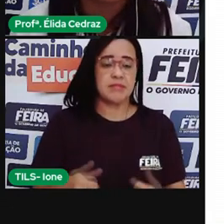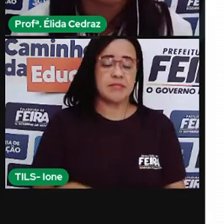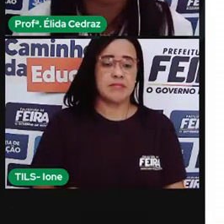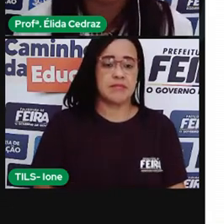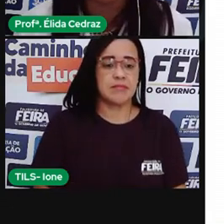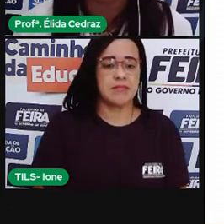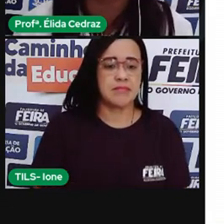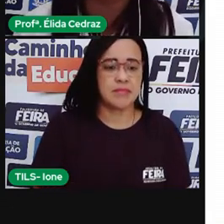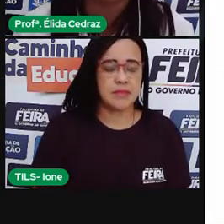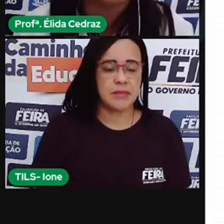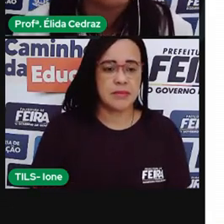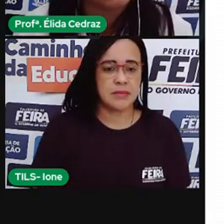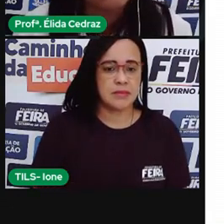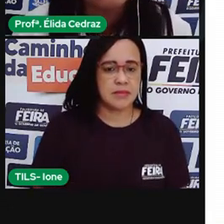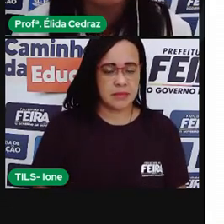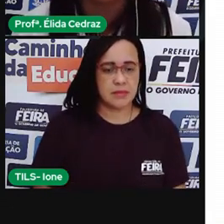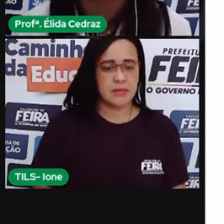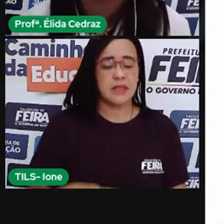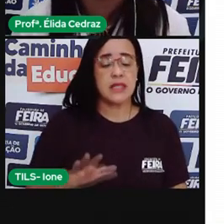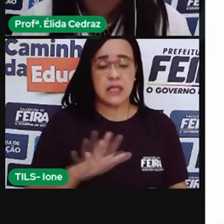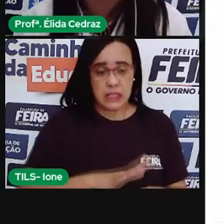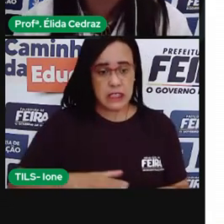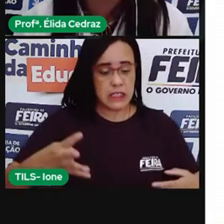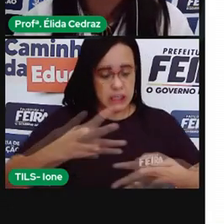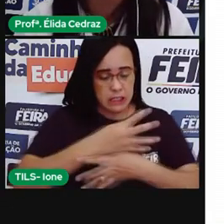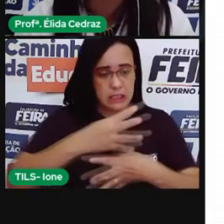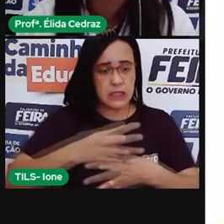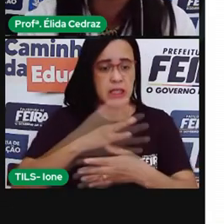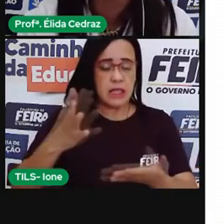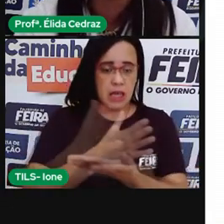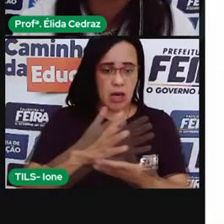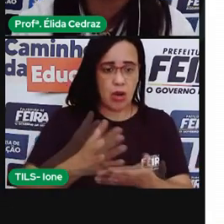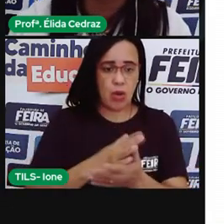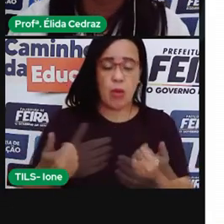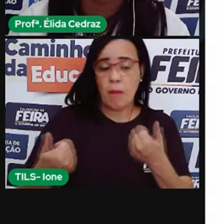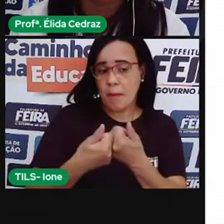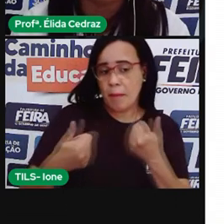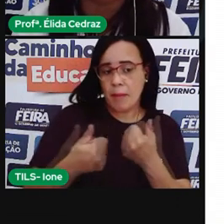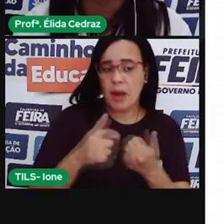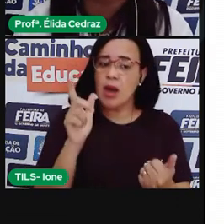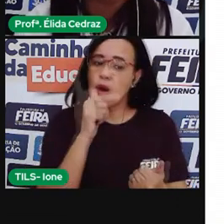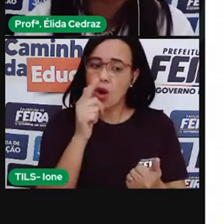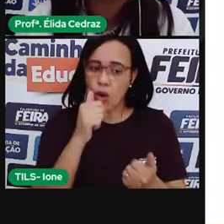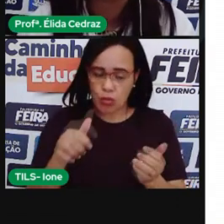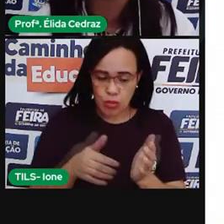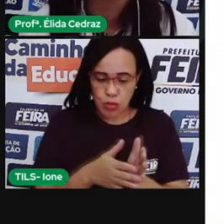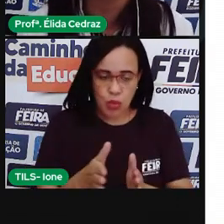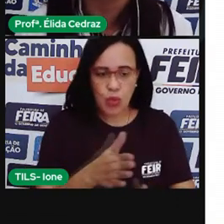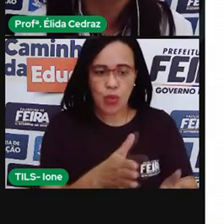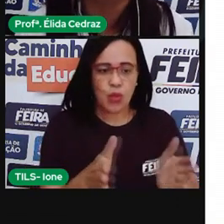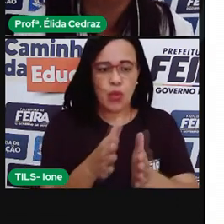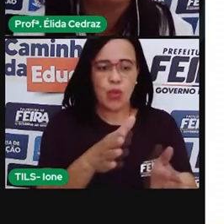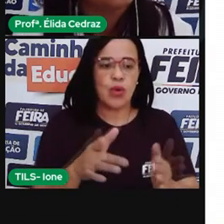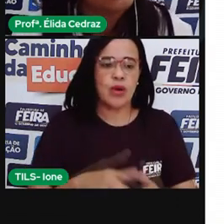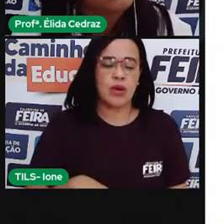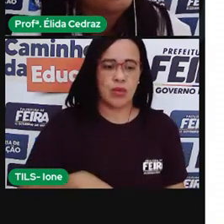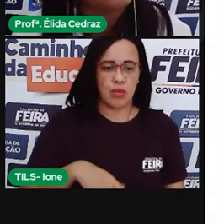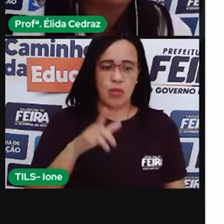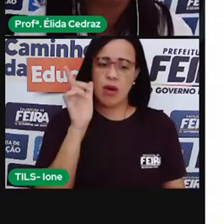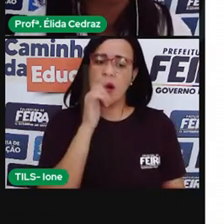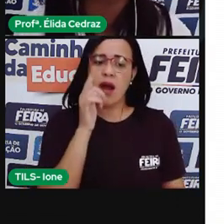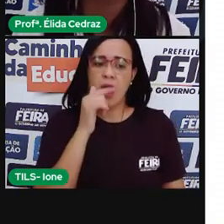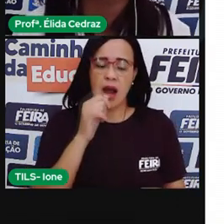que estão próximas aos rios, elas recebem a umidade da água desses